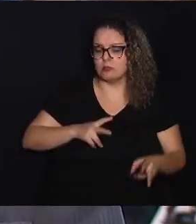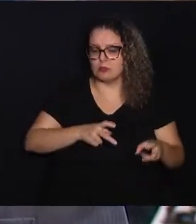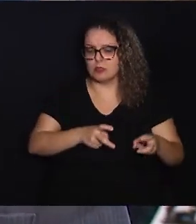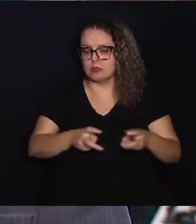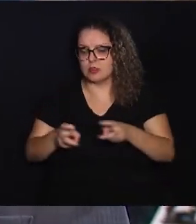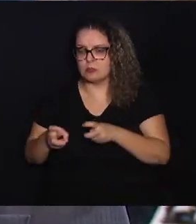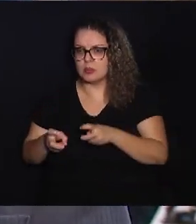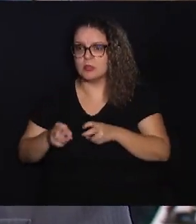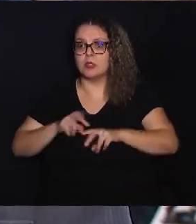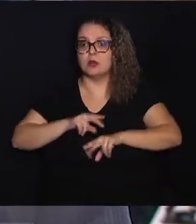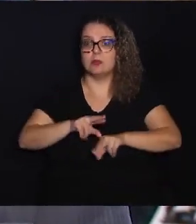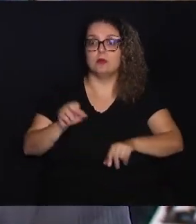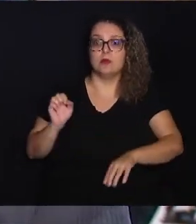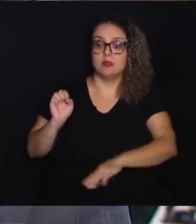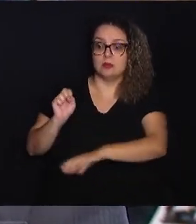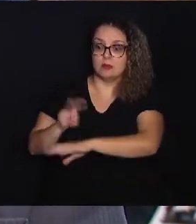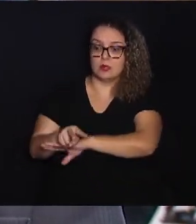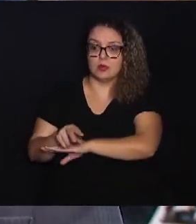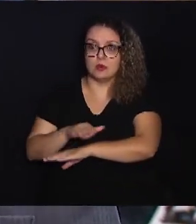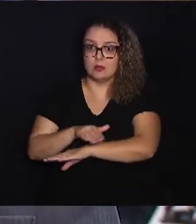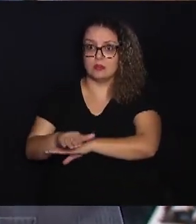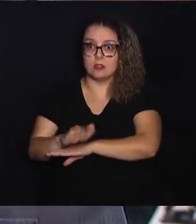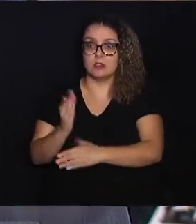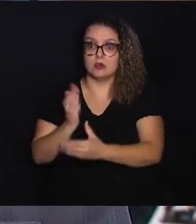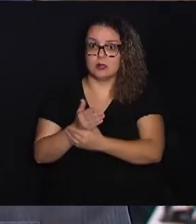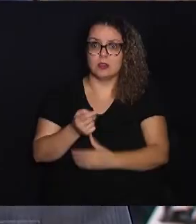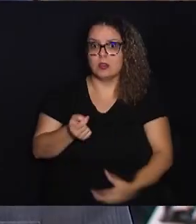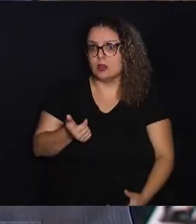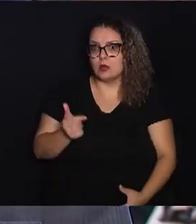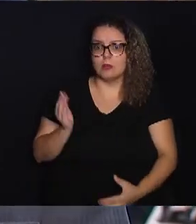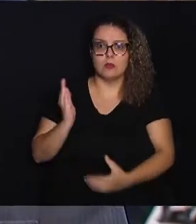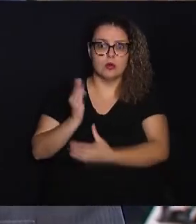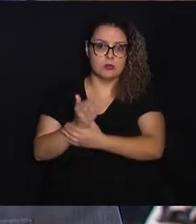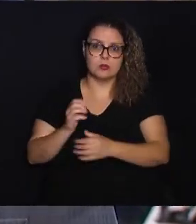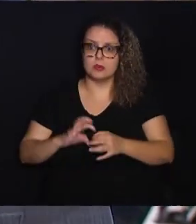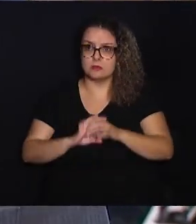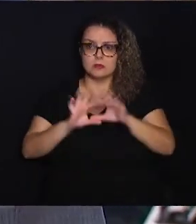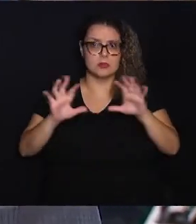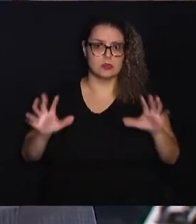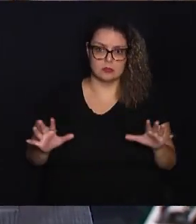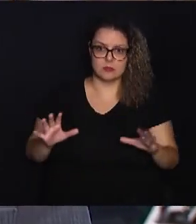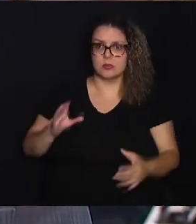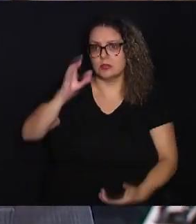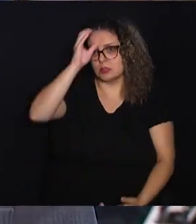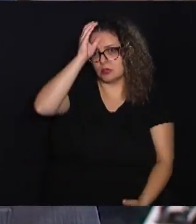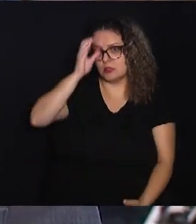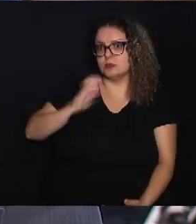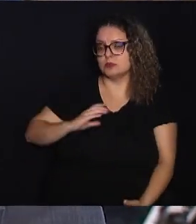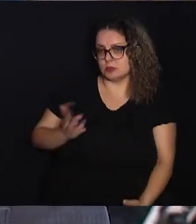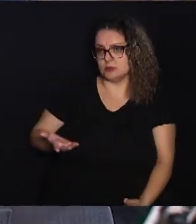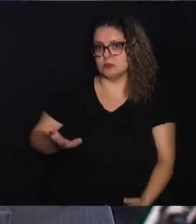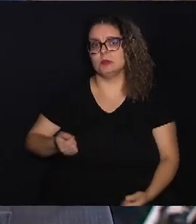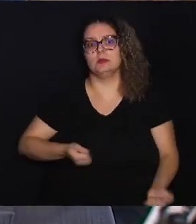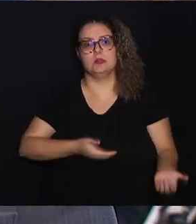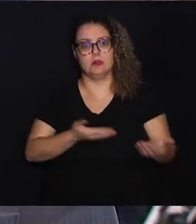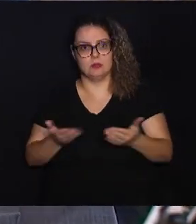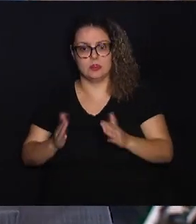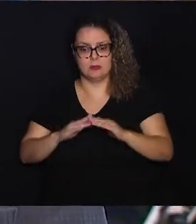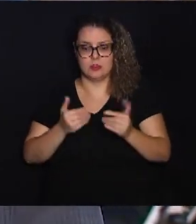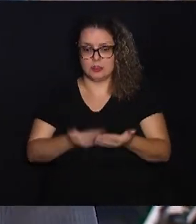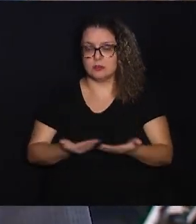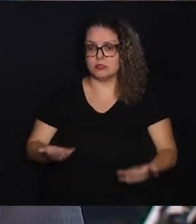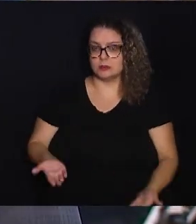perceberam muitas vagas de táxis e poucos táxis à disposição dos munícipes. Então, apresentei esse